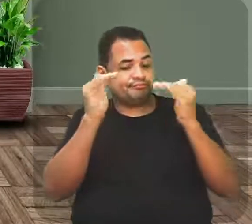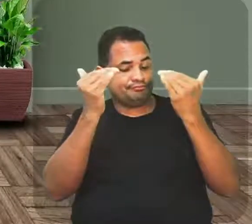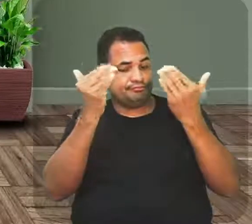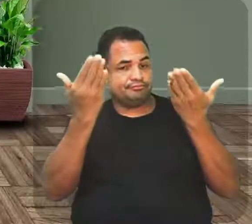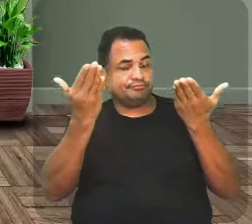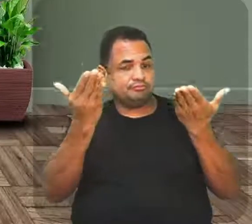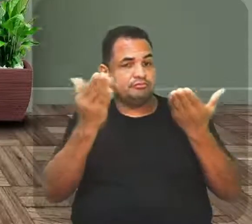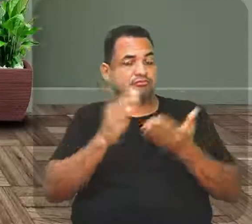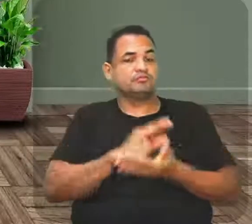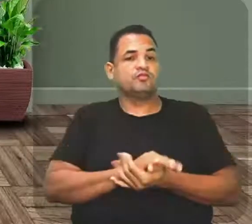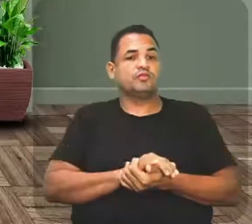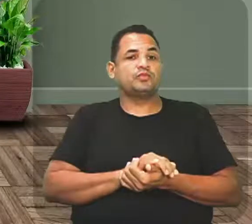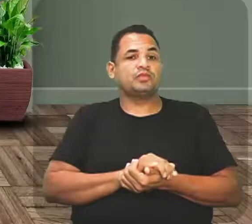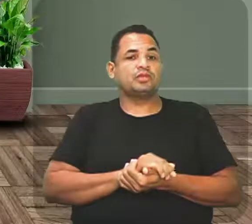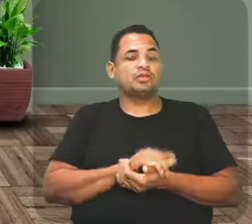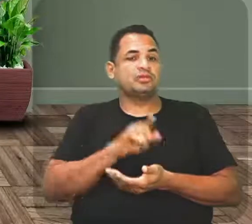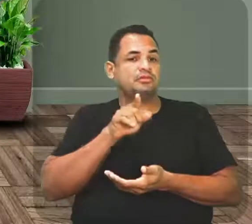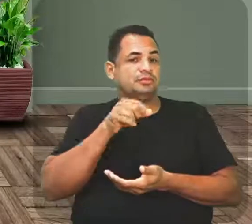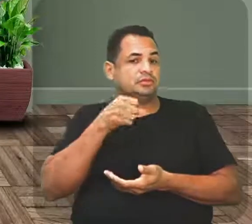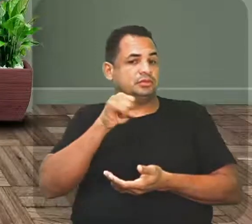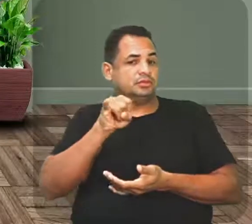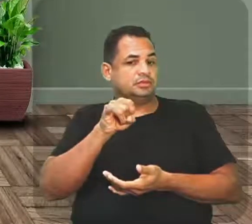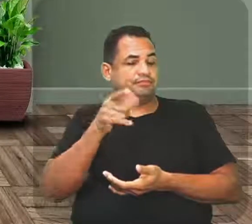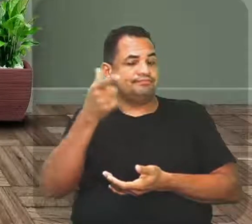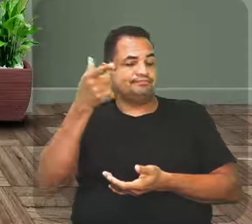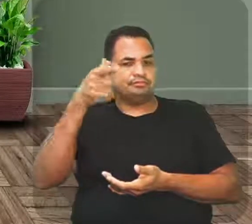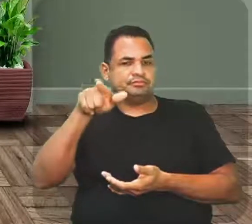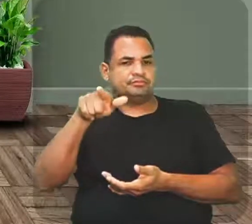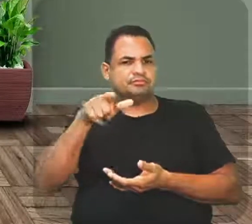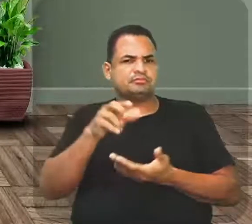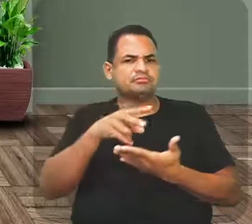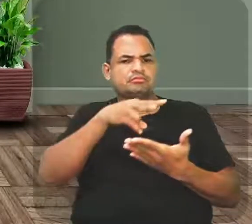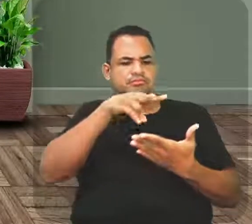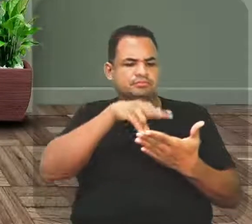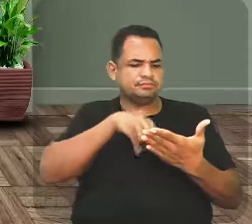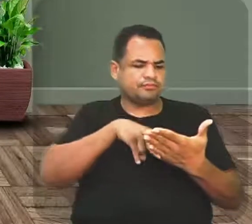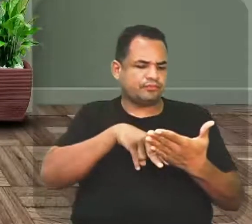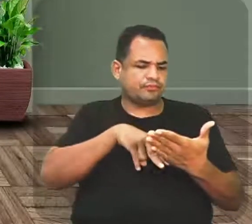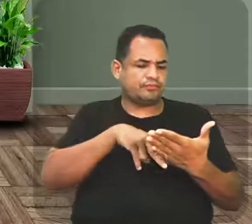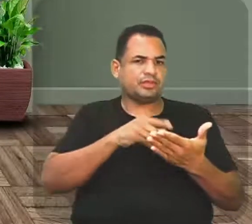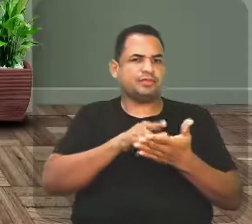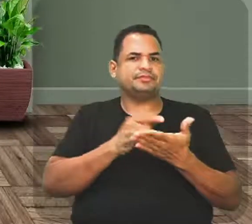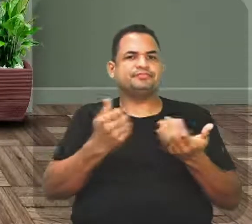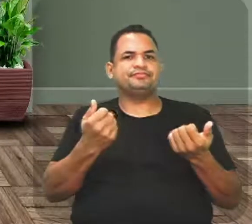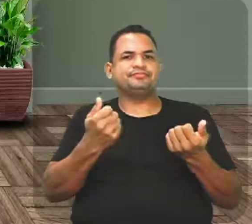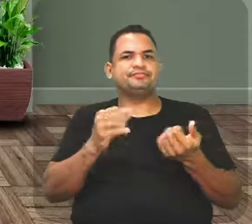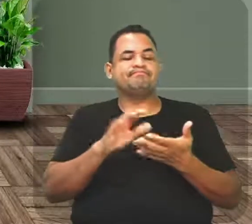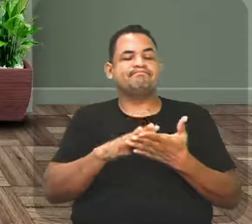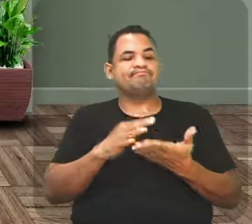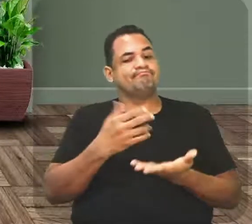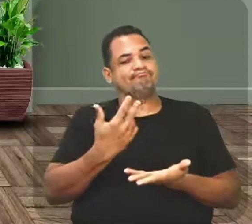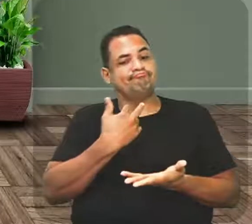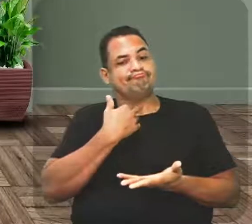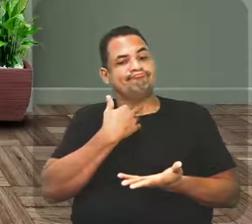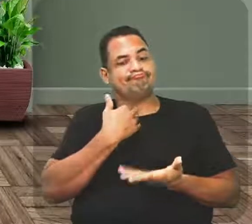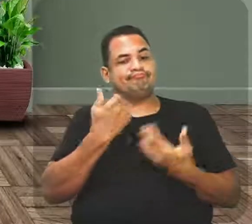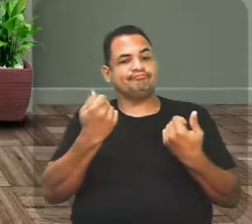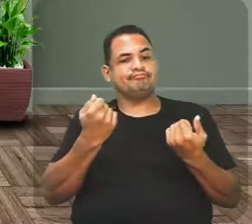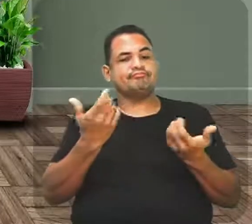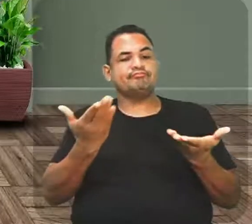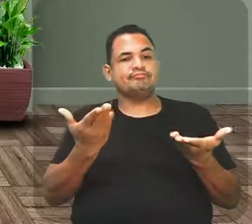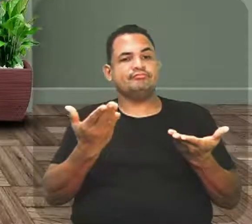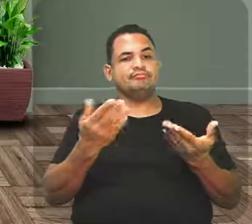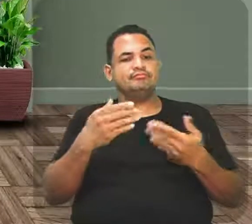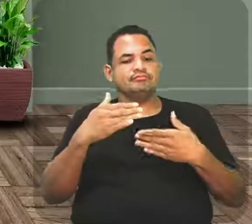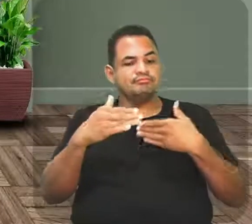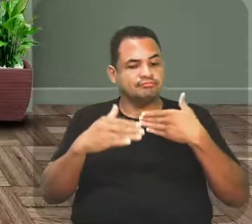né? E se você ainda não conseguiu fazer nenhuma leitura, eu acho que é impossível, né? Porque durante as aulas a